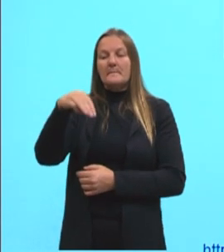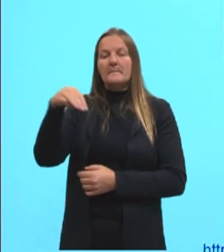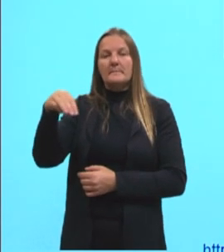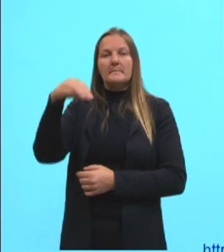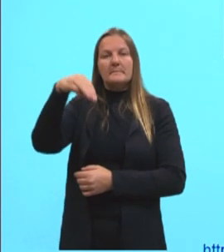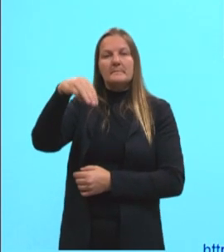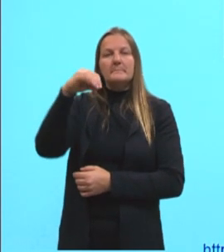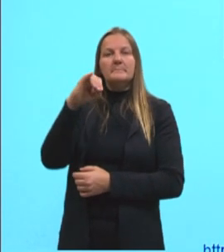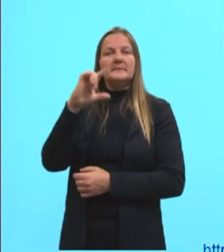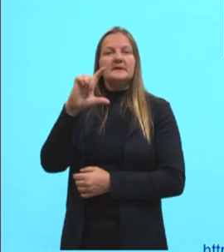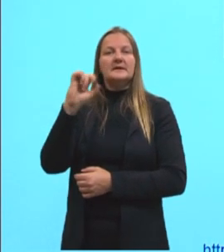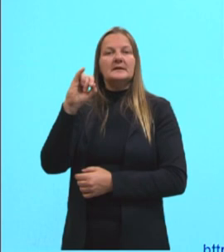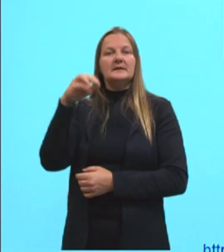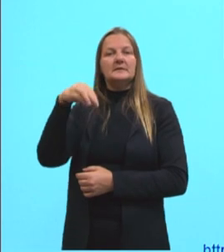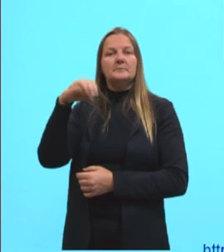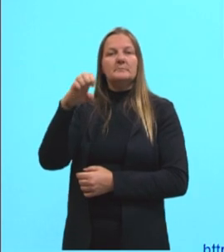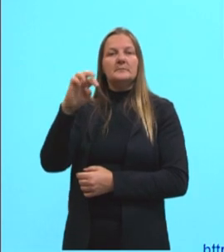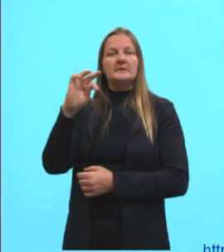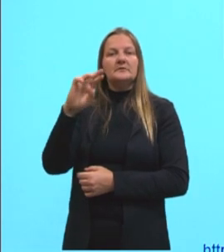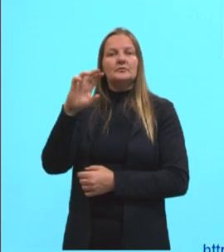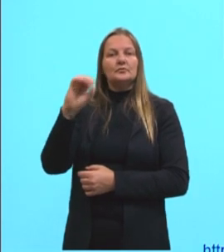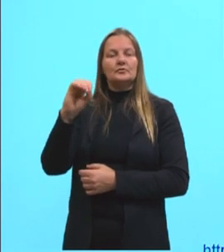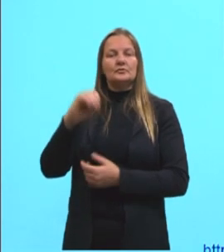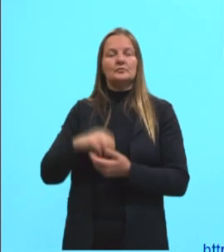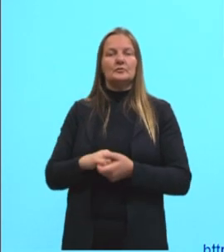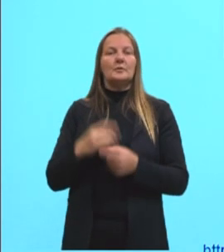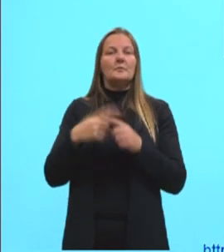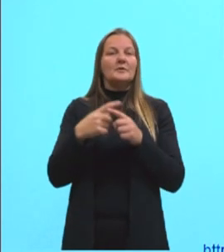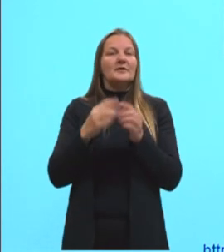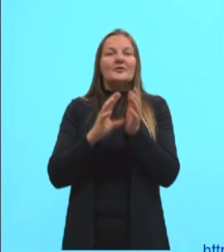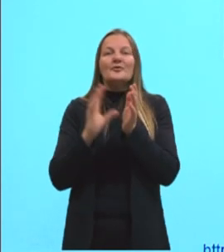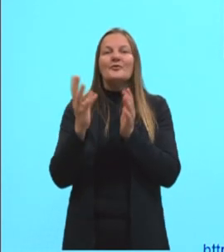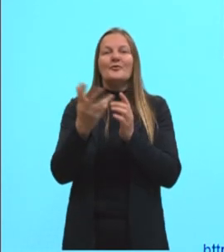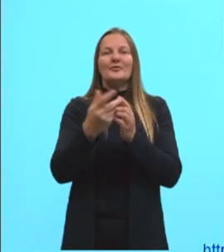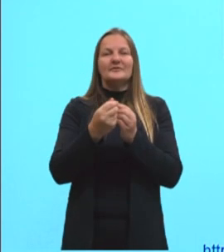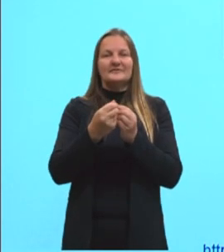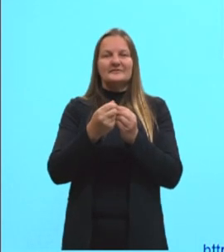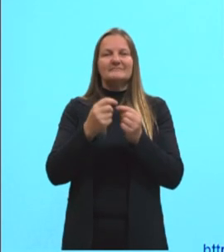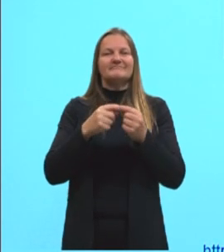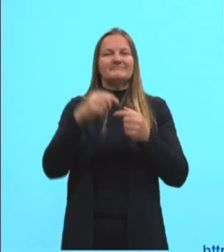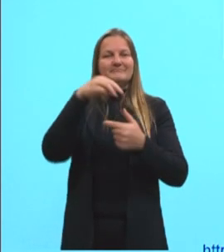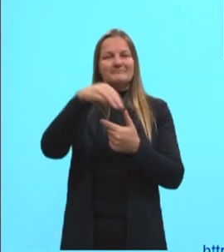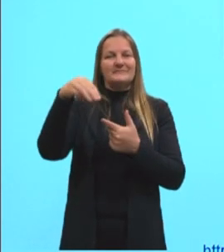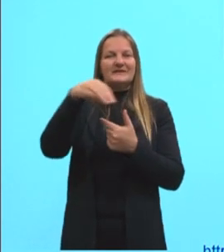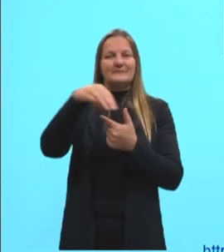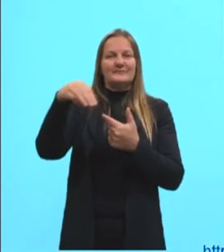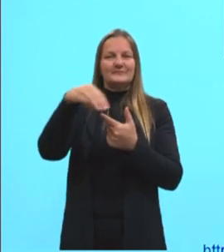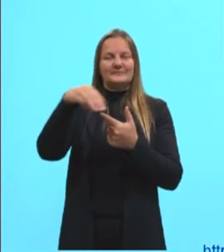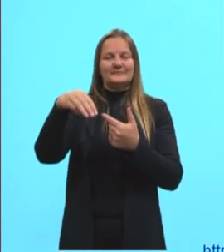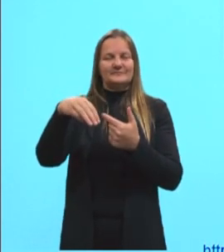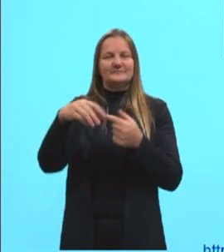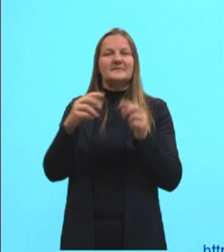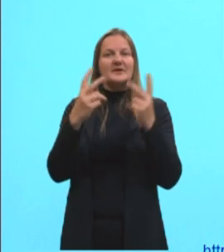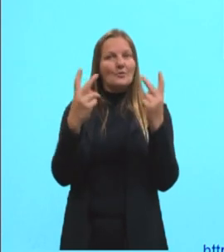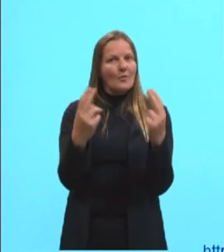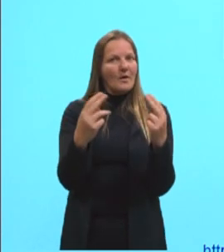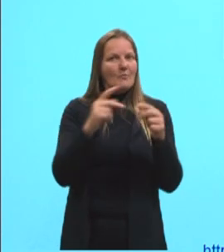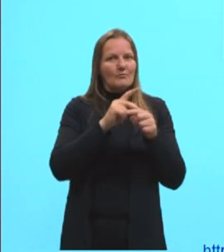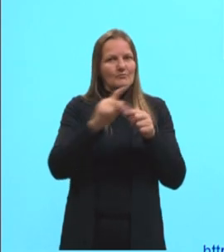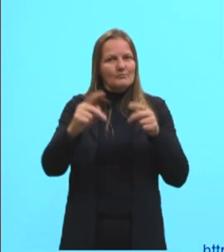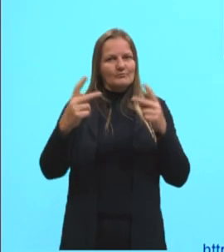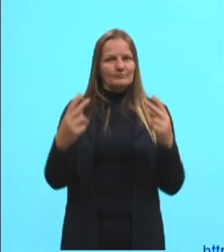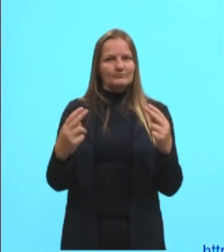Por que o milímetro? Porque lá na folha zero, nós tínhamos todas as unidades em milímetro. Então, vamos colocar nesse padrão.